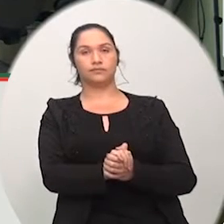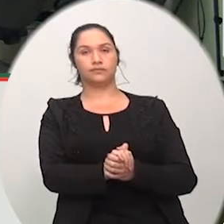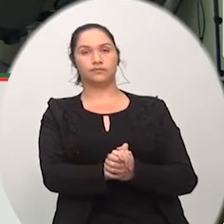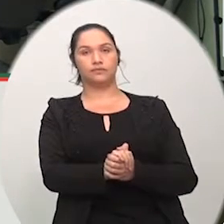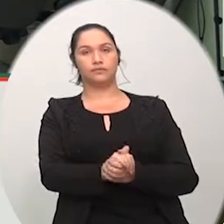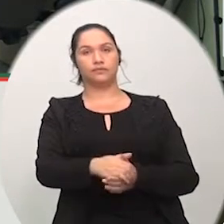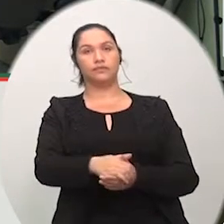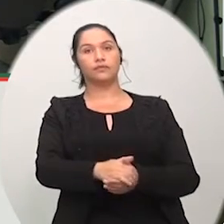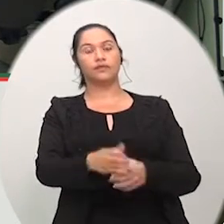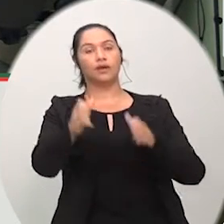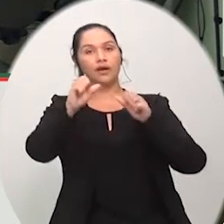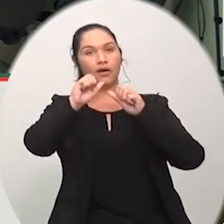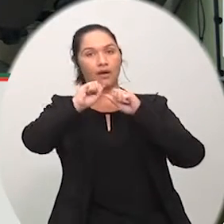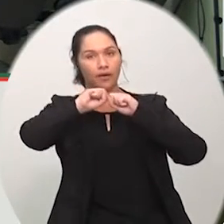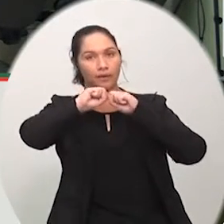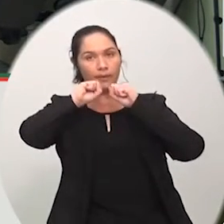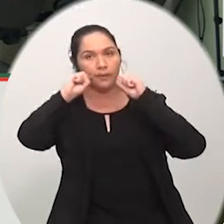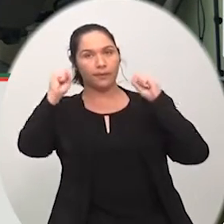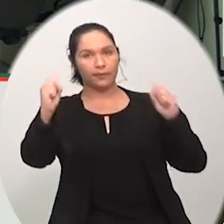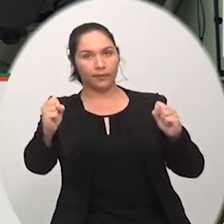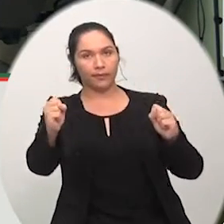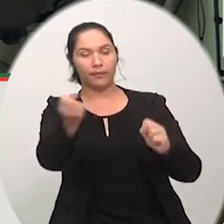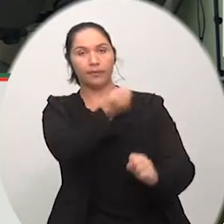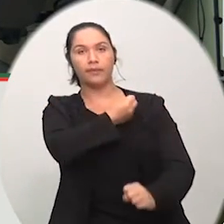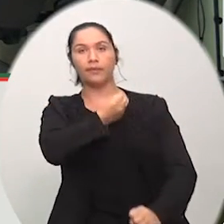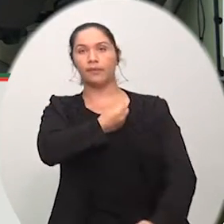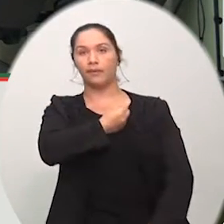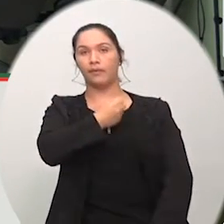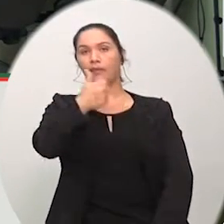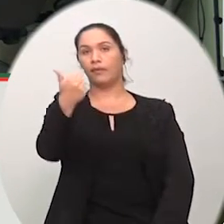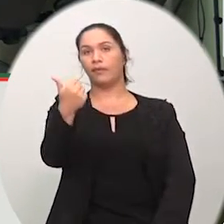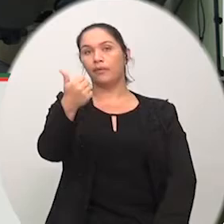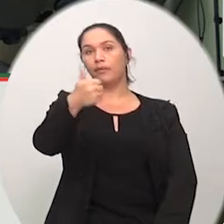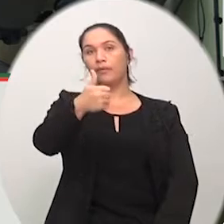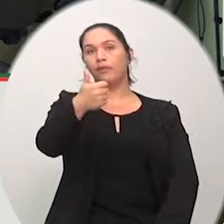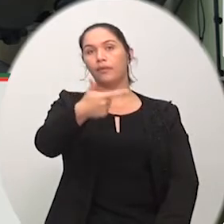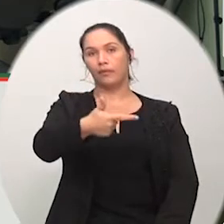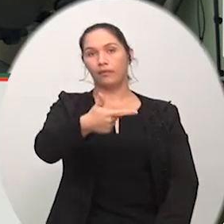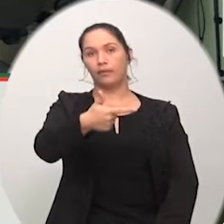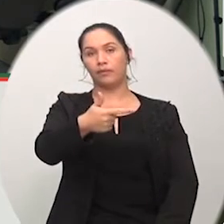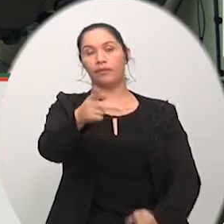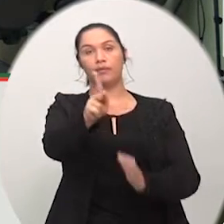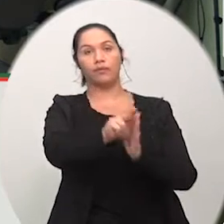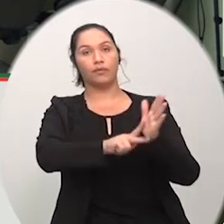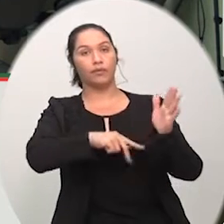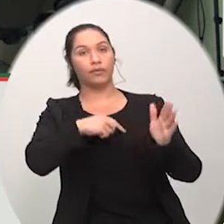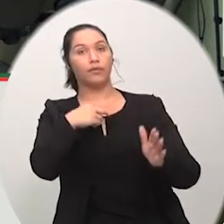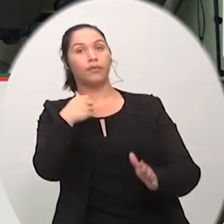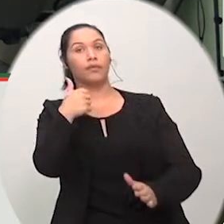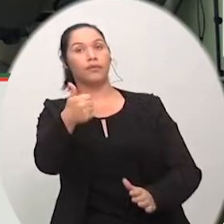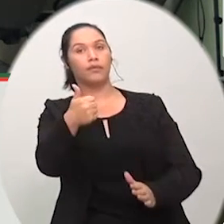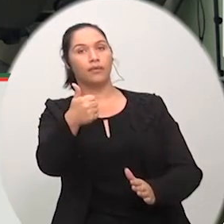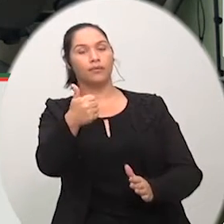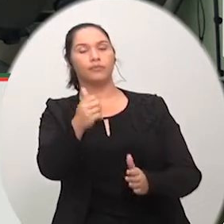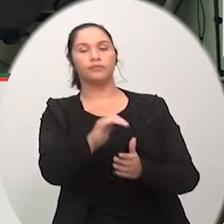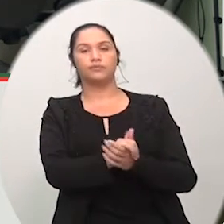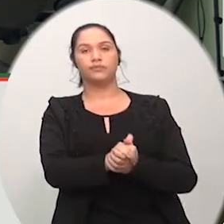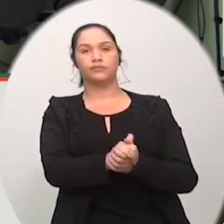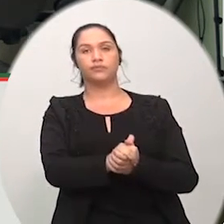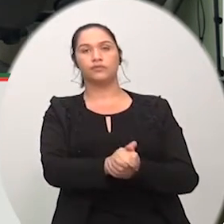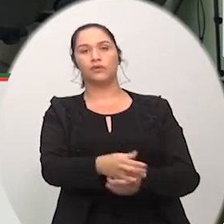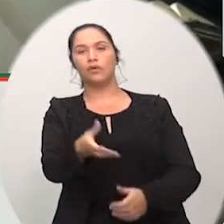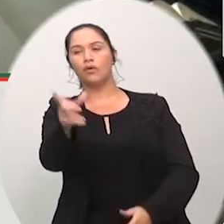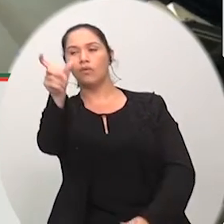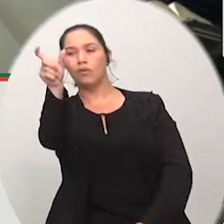Salmos de número 112, verso 1 em diante diz assim. Bem-aventurado o homem que